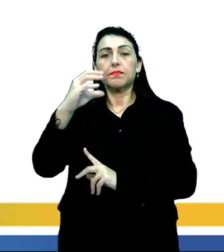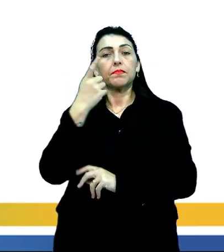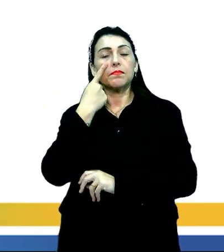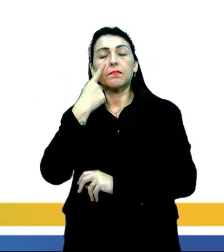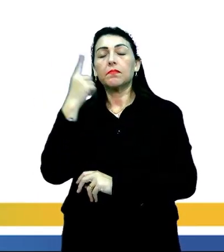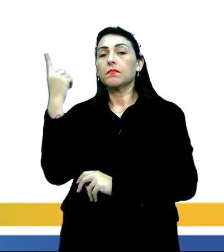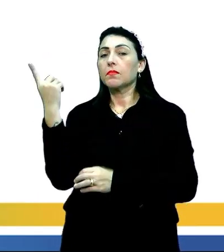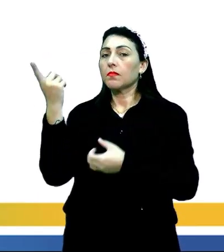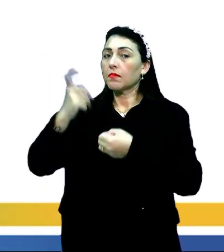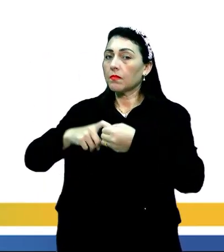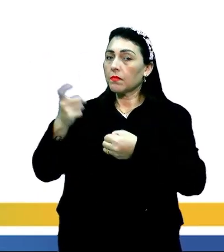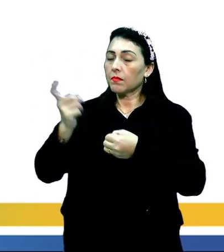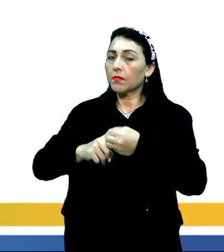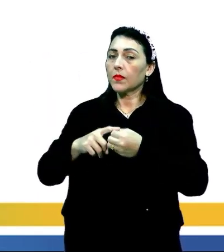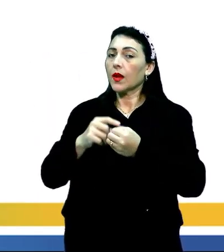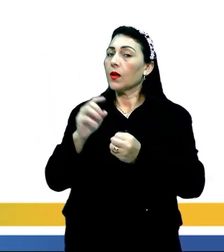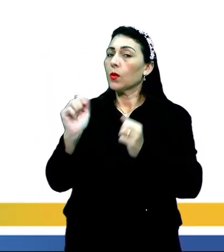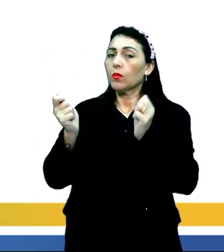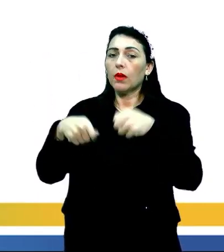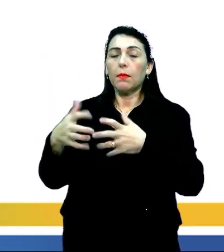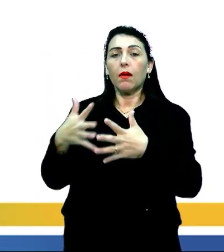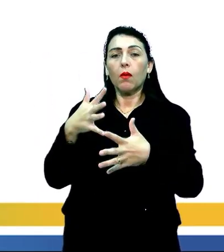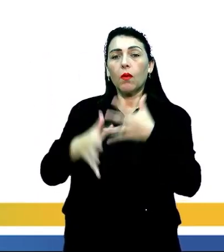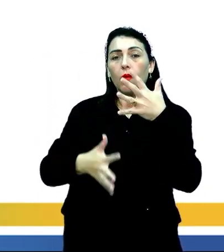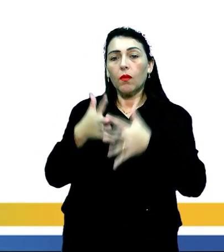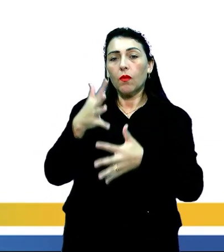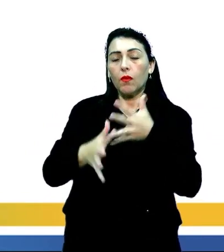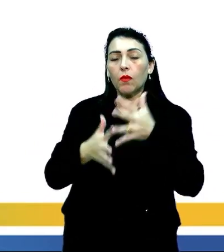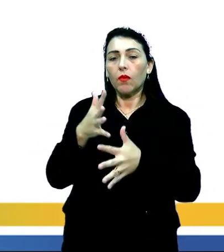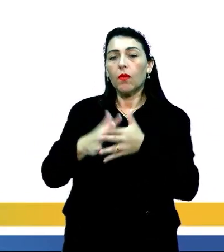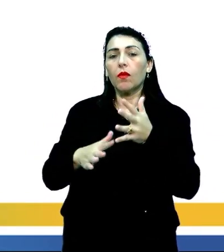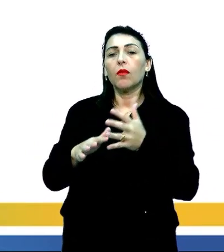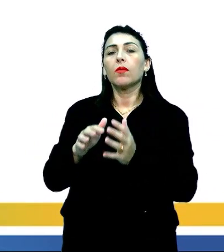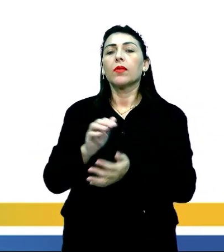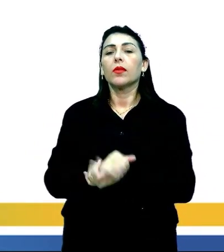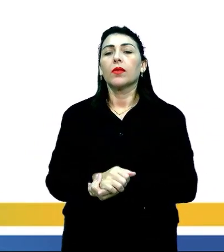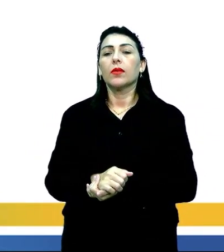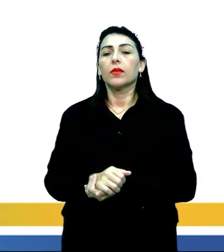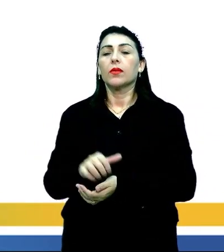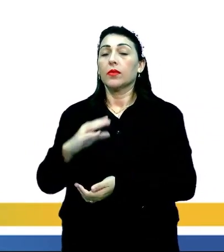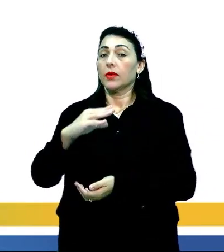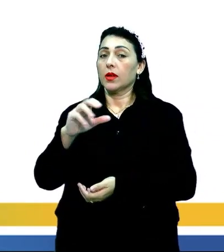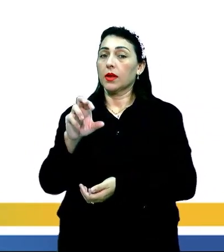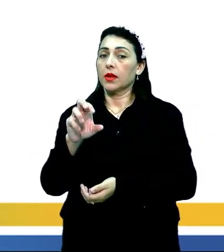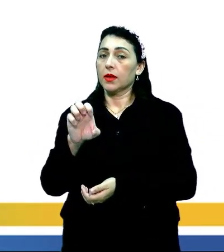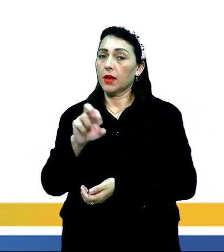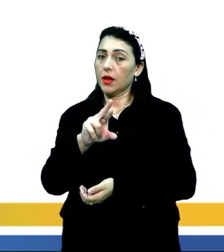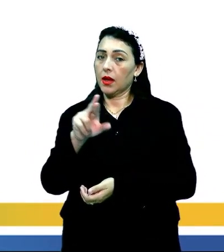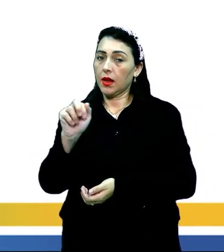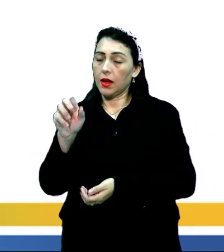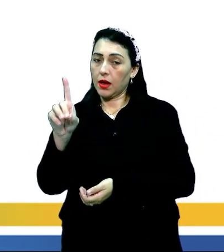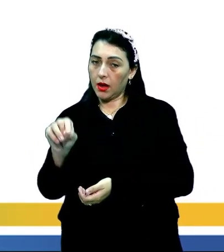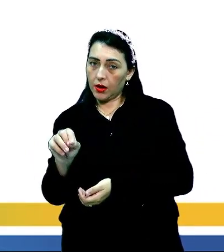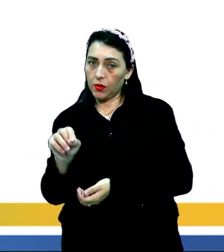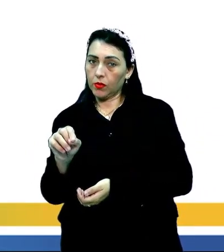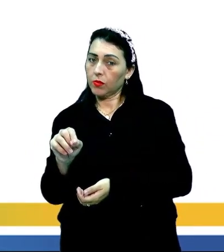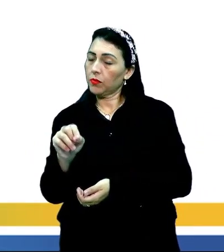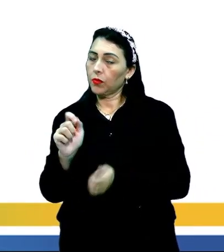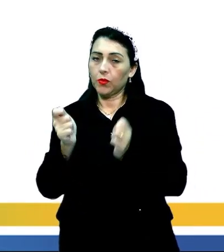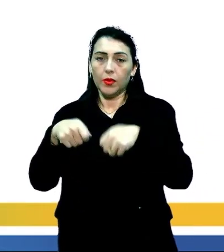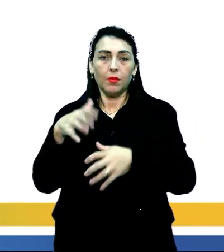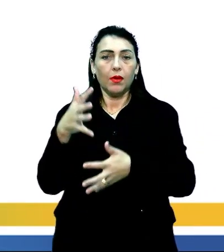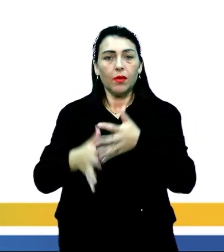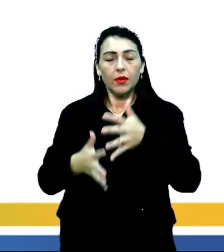olha só, não tem como confundir domínio da araucária com domínio do cerrado. Aqui a gente tem